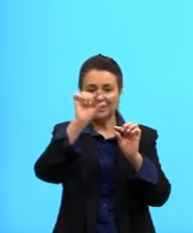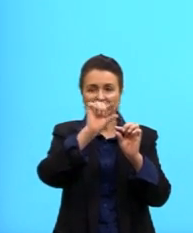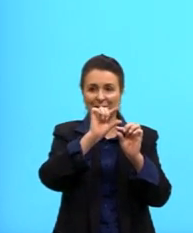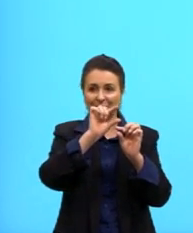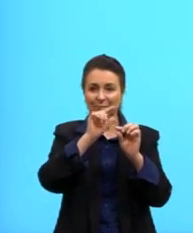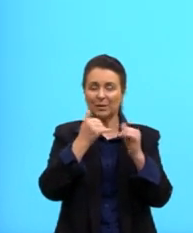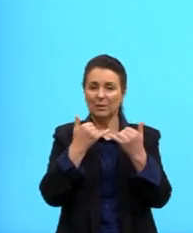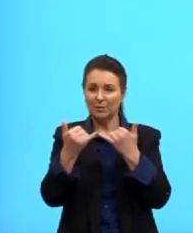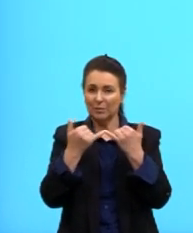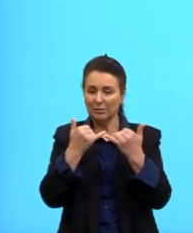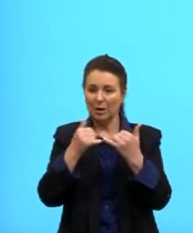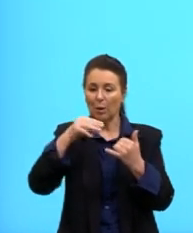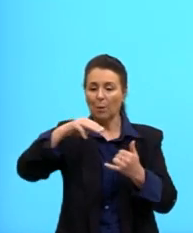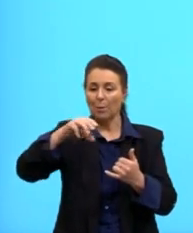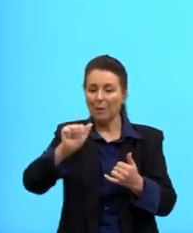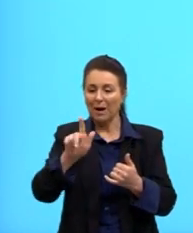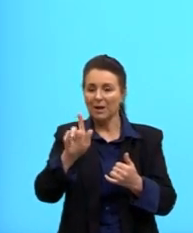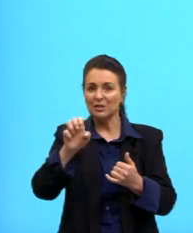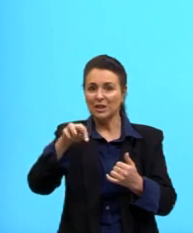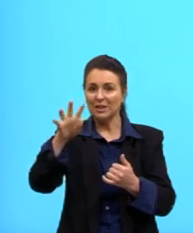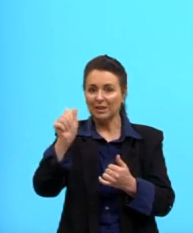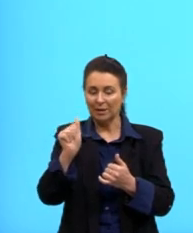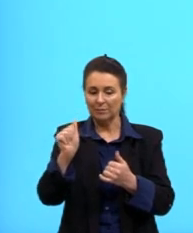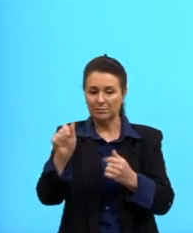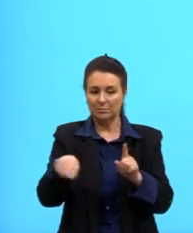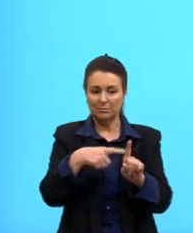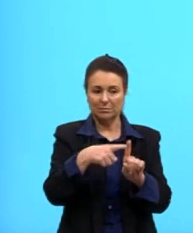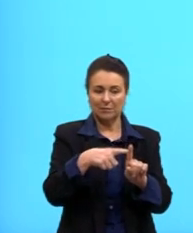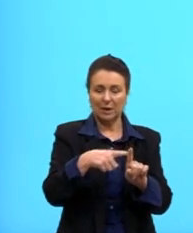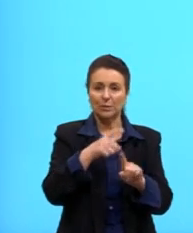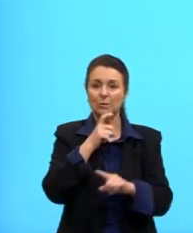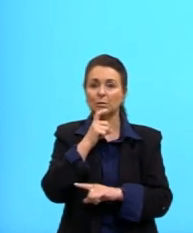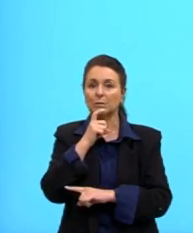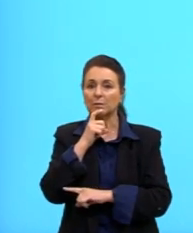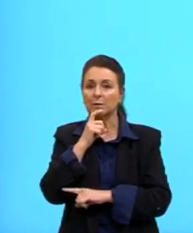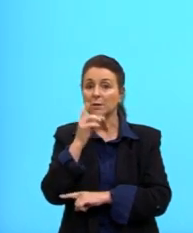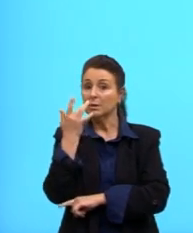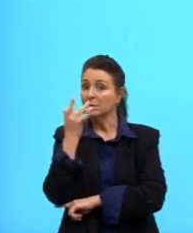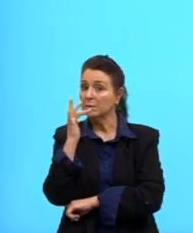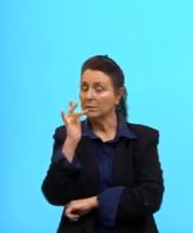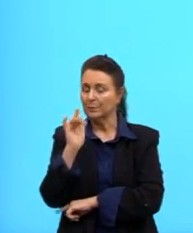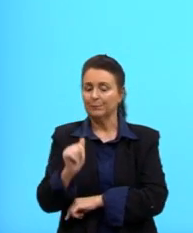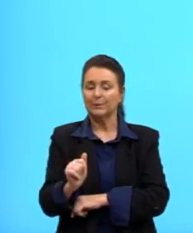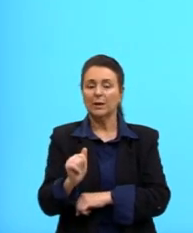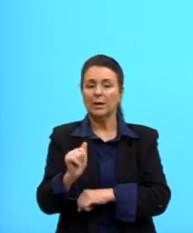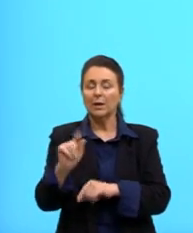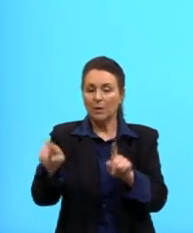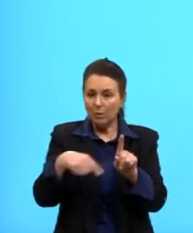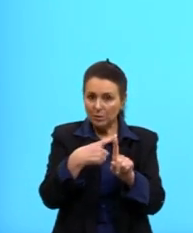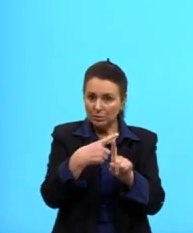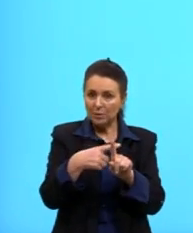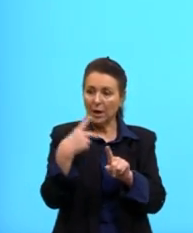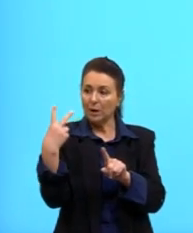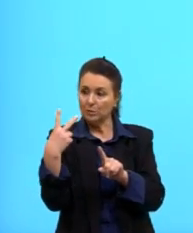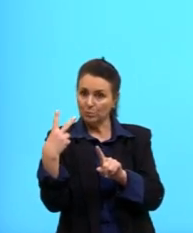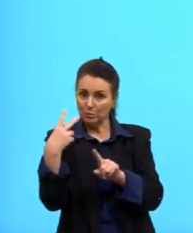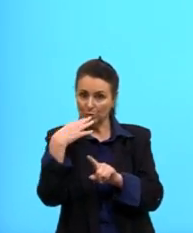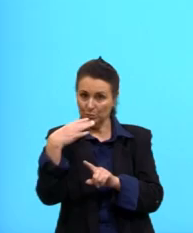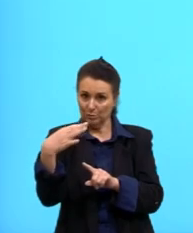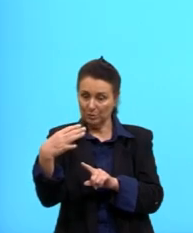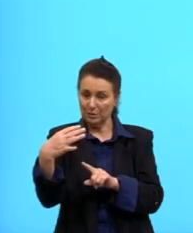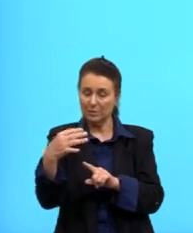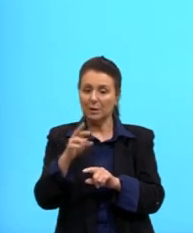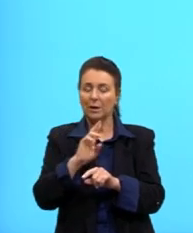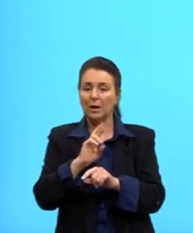magenta mais o verde é igual ao branco. Se eu adicionar essas duas cores aqui, a